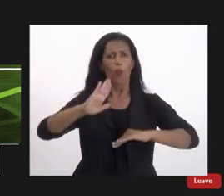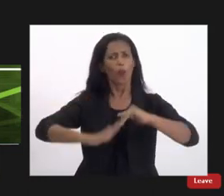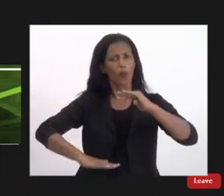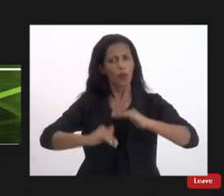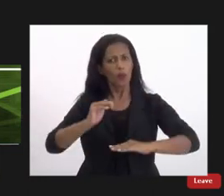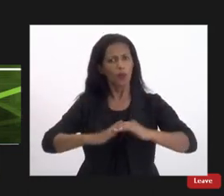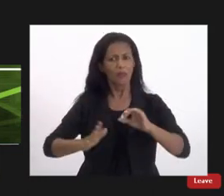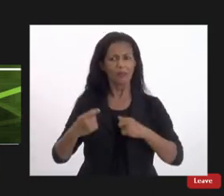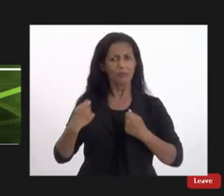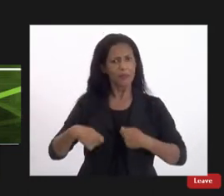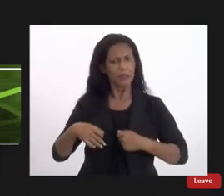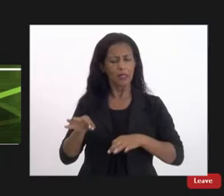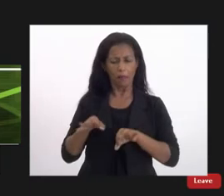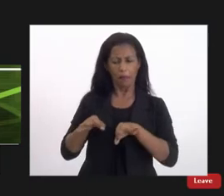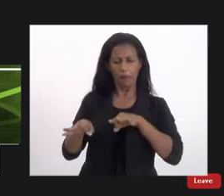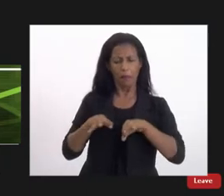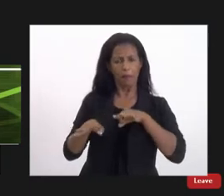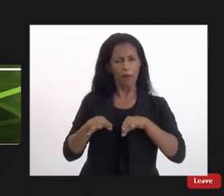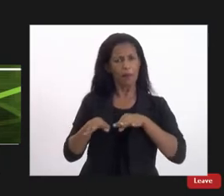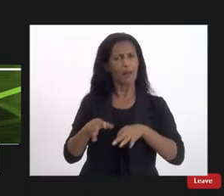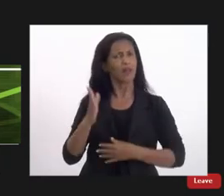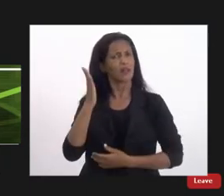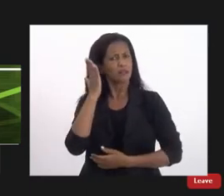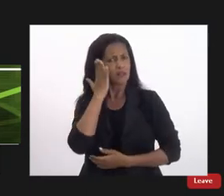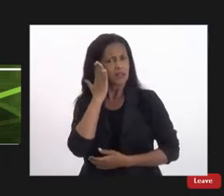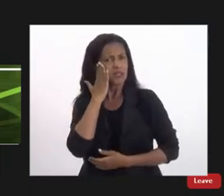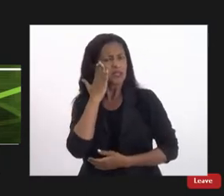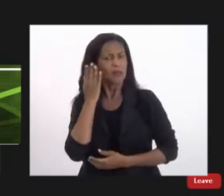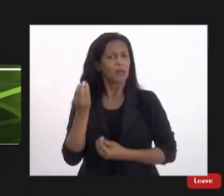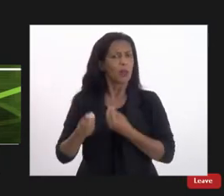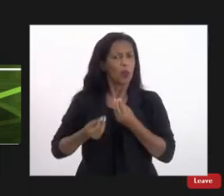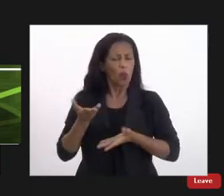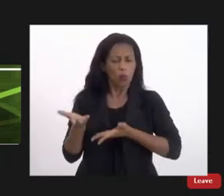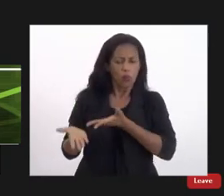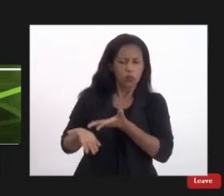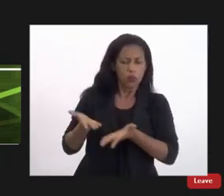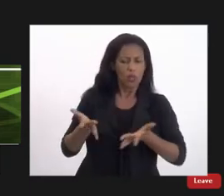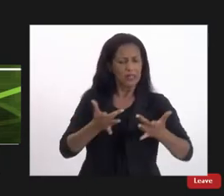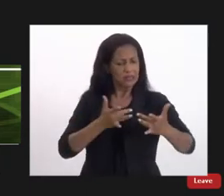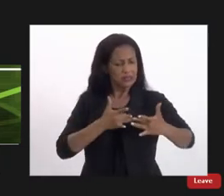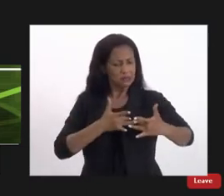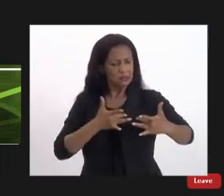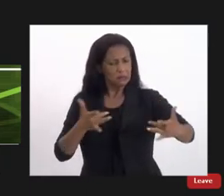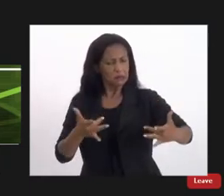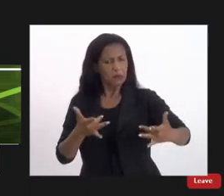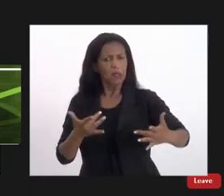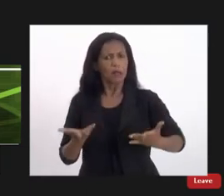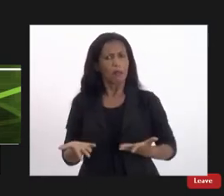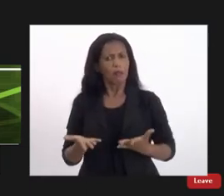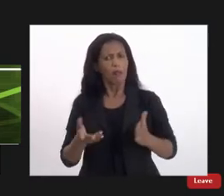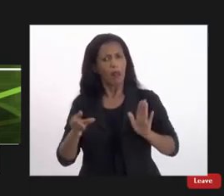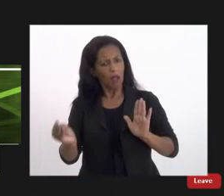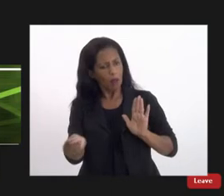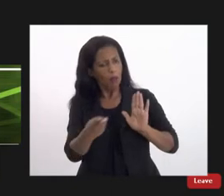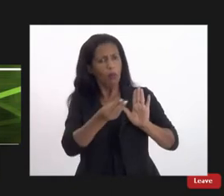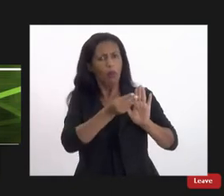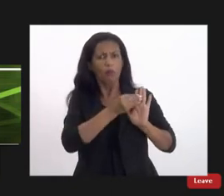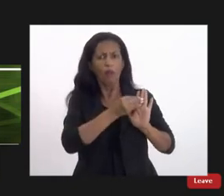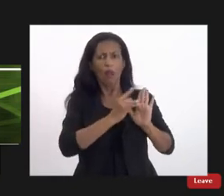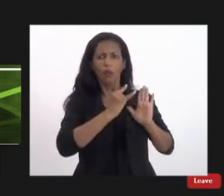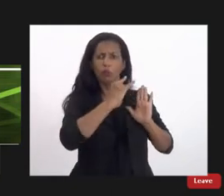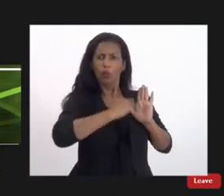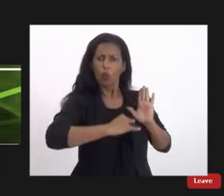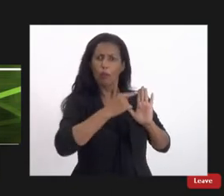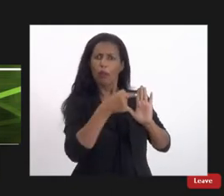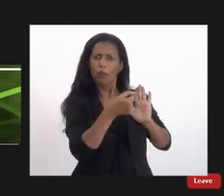preparados sejam sensibilizados para contar ali no boletim que